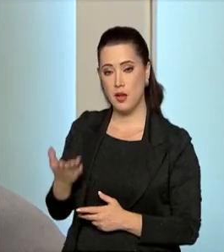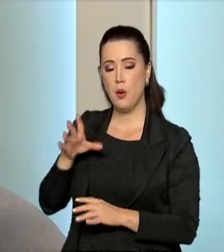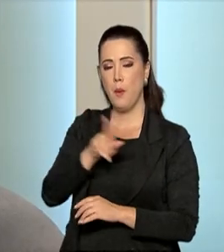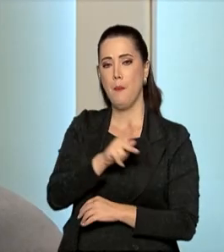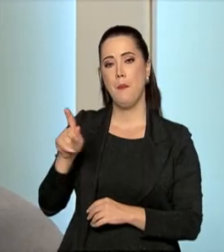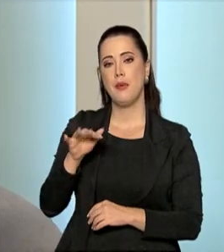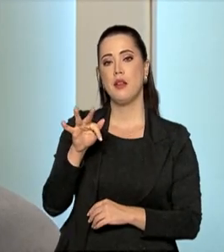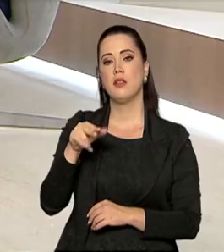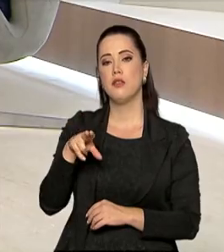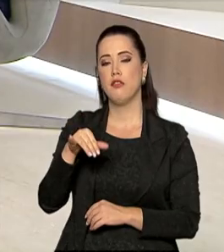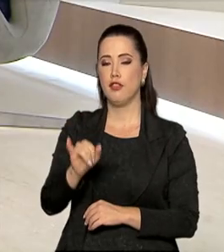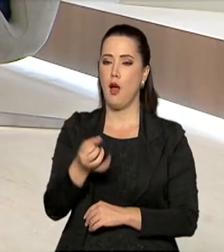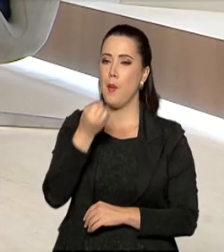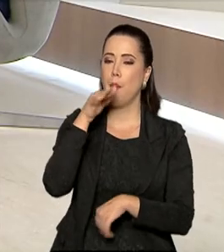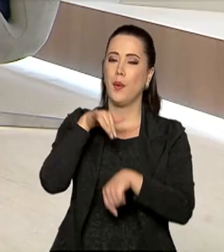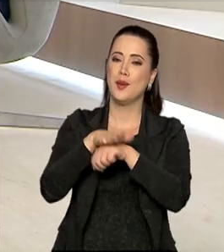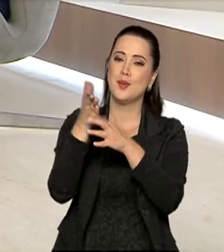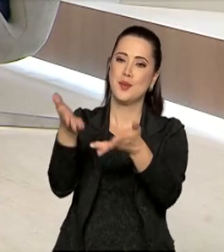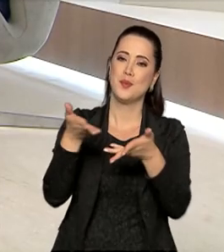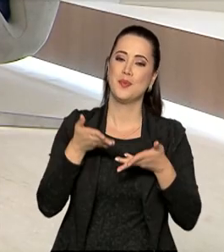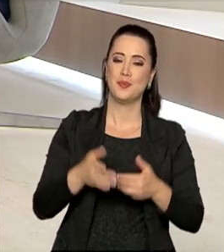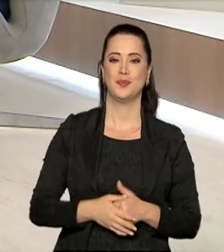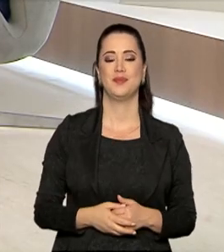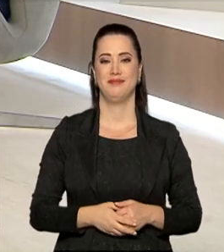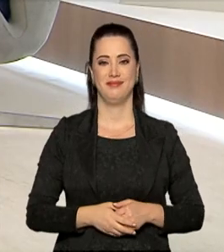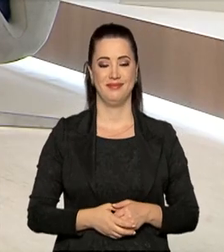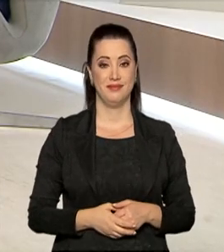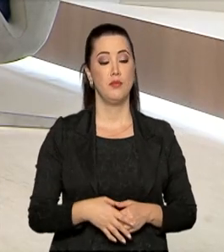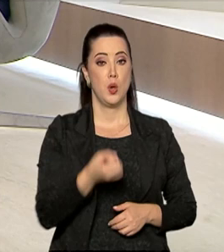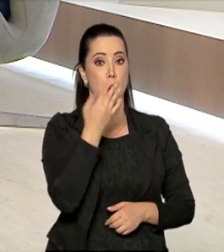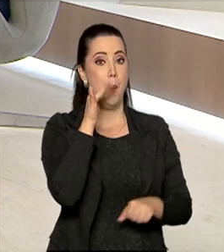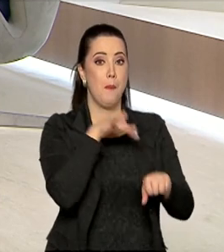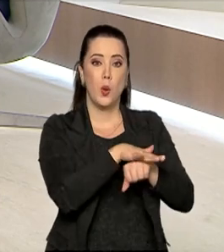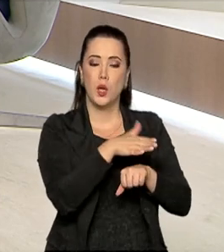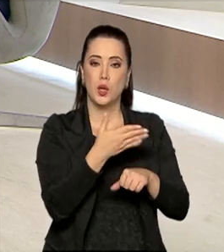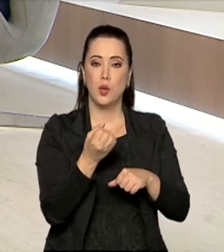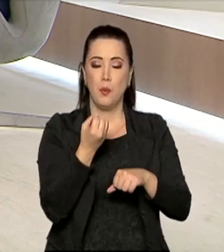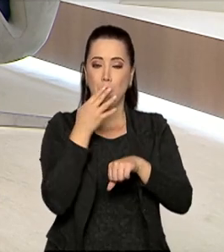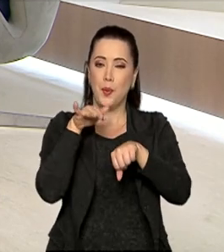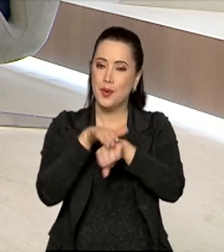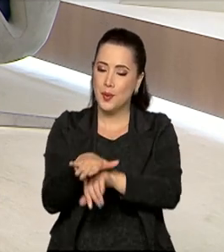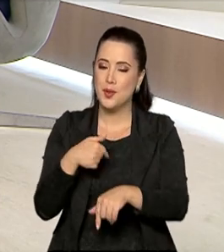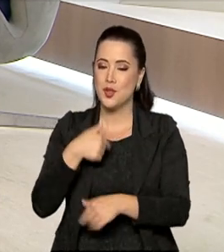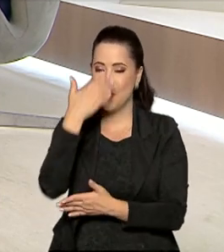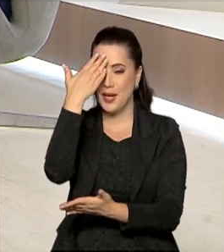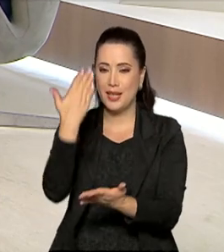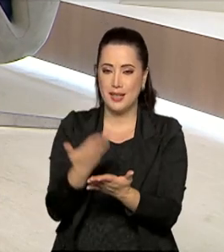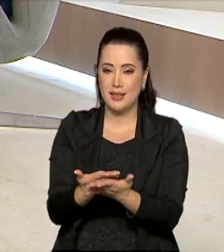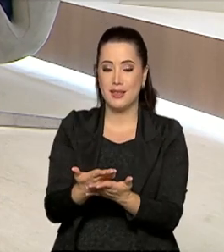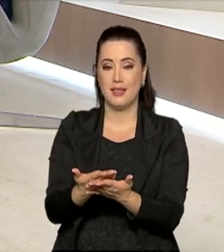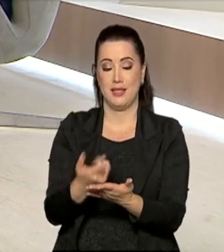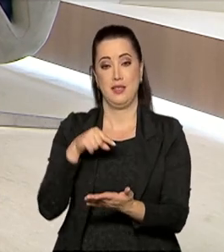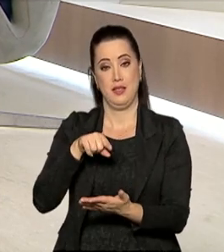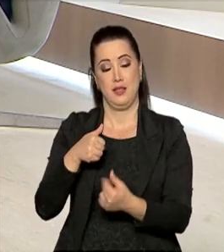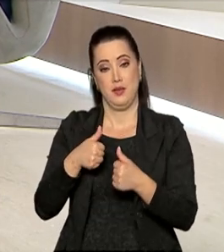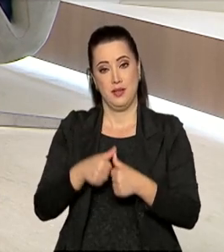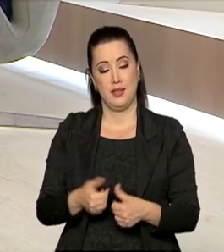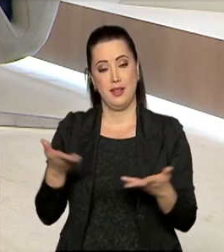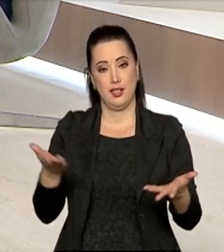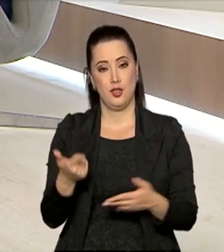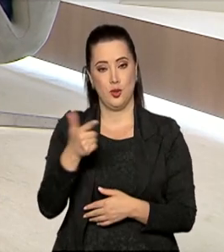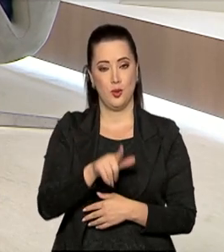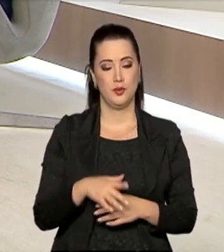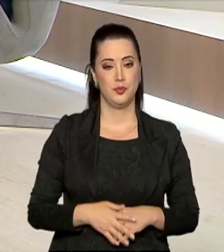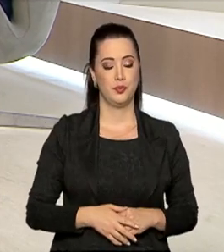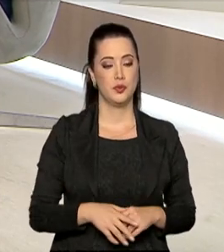Marcelo Xavier. Boa noite, presidente. Boa noite, Paulo. Eu que agradeço a oportunidade de estar aqui novamente. E quem também